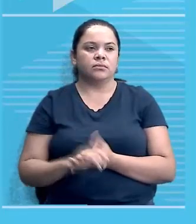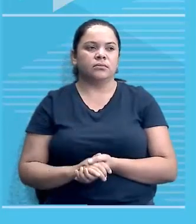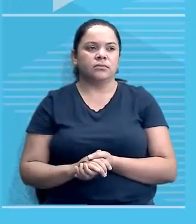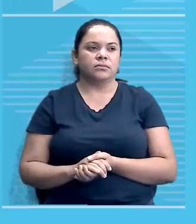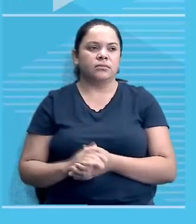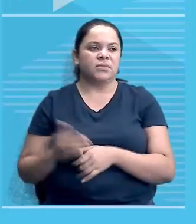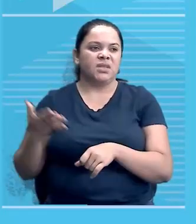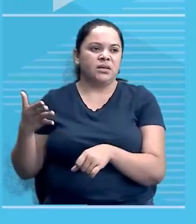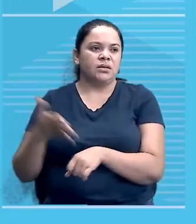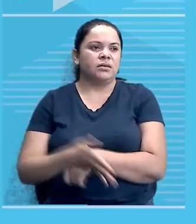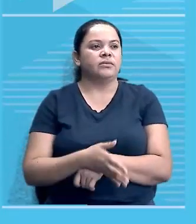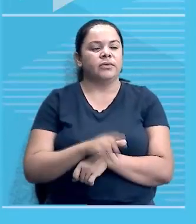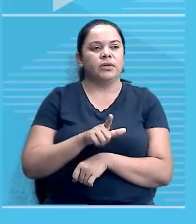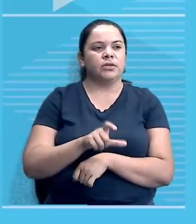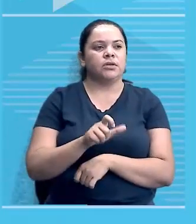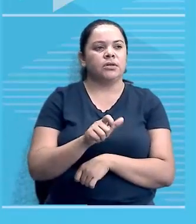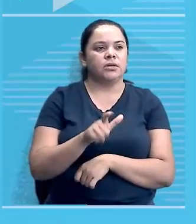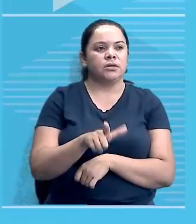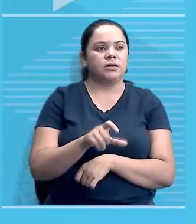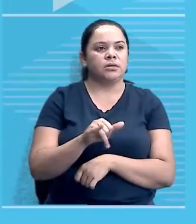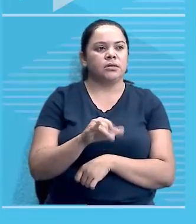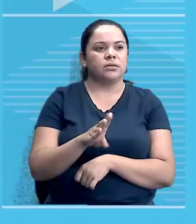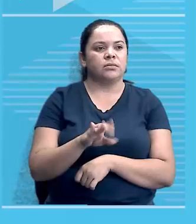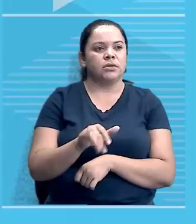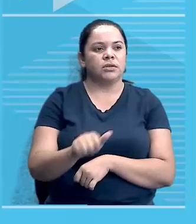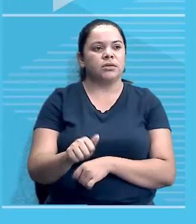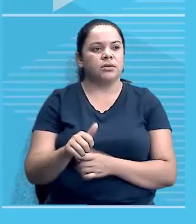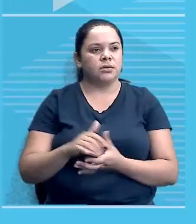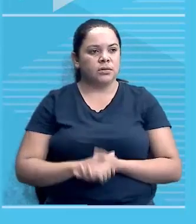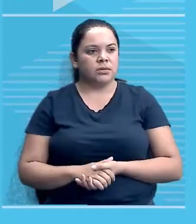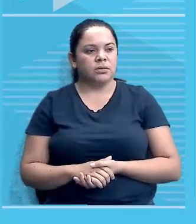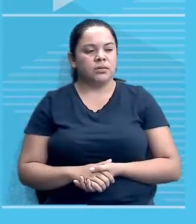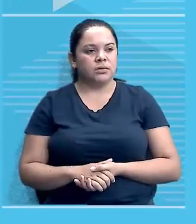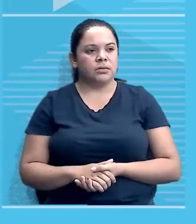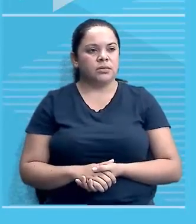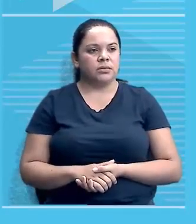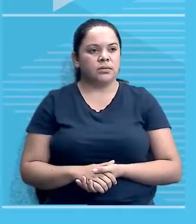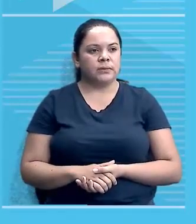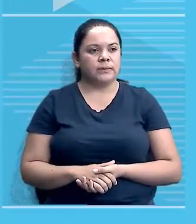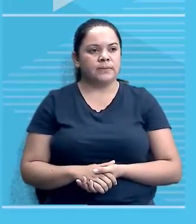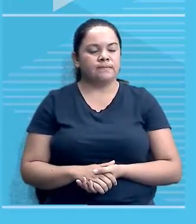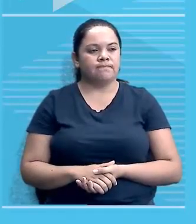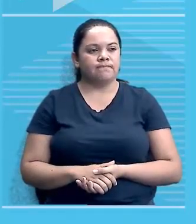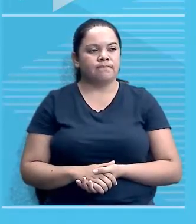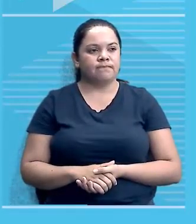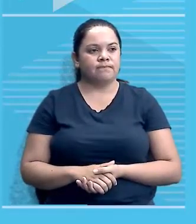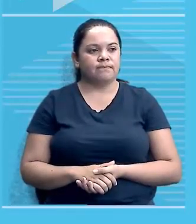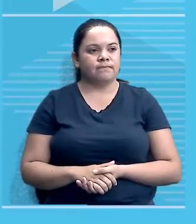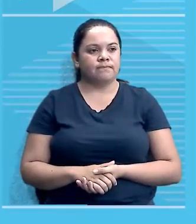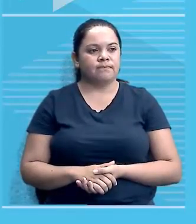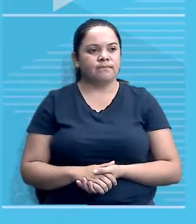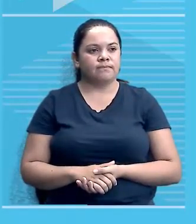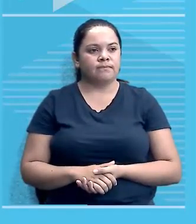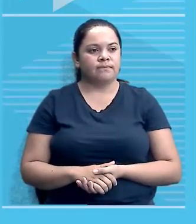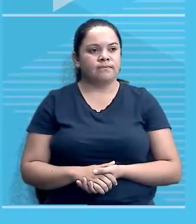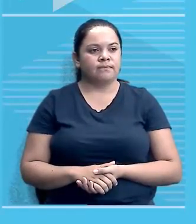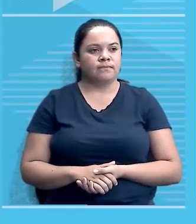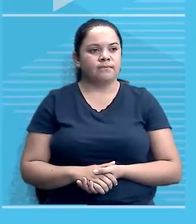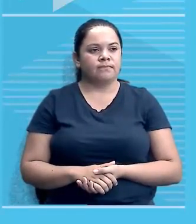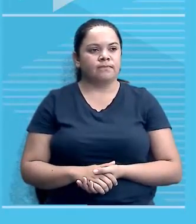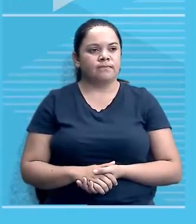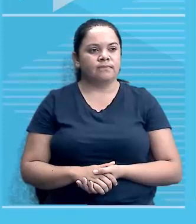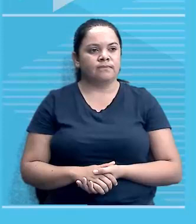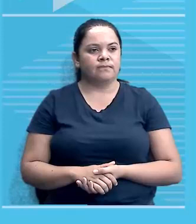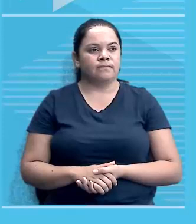precário sobre algumas cidades líbias, e enfrentaram grande resistência no interior. No interior, o negócio foi brabo. Brabo para quem? Para os